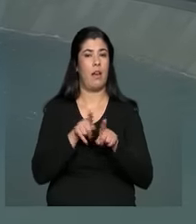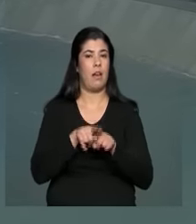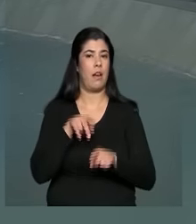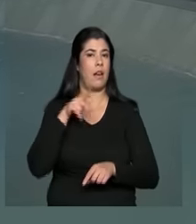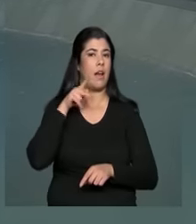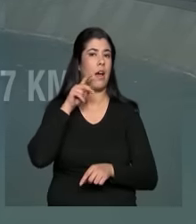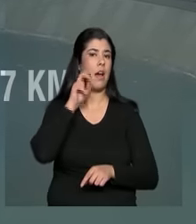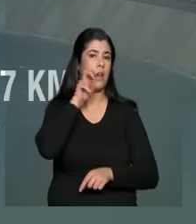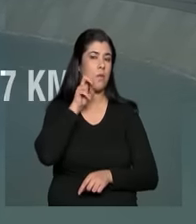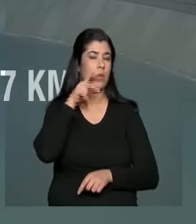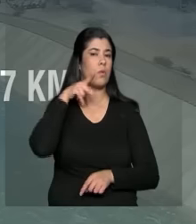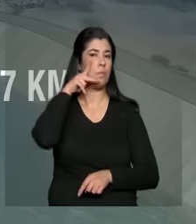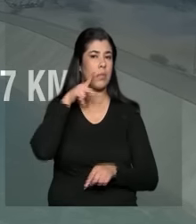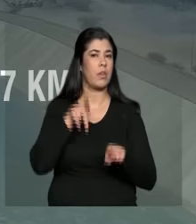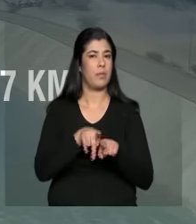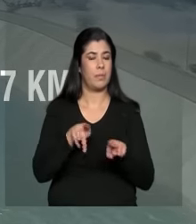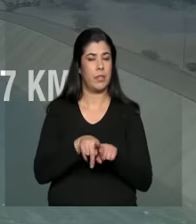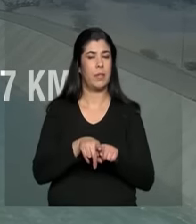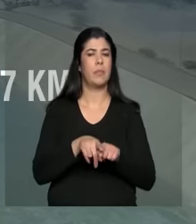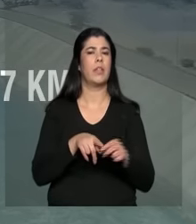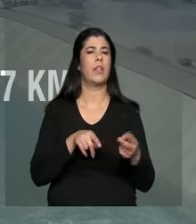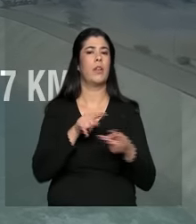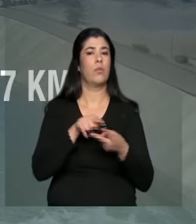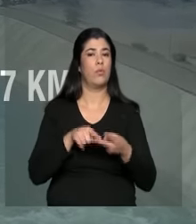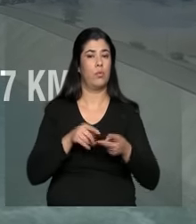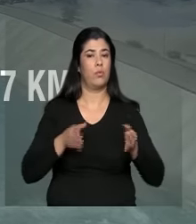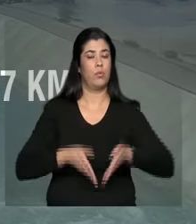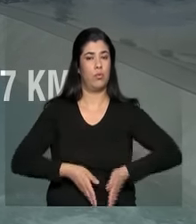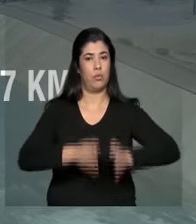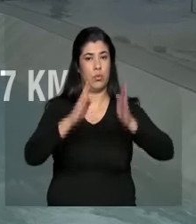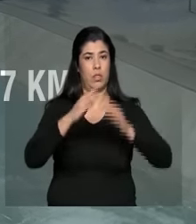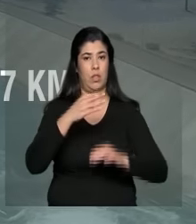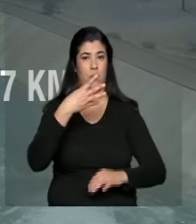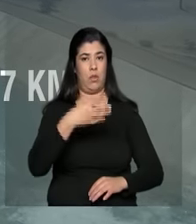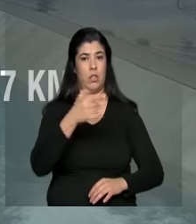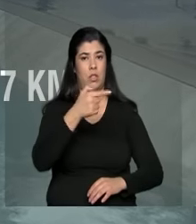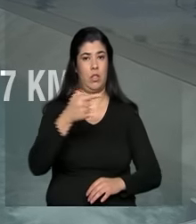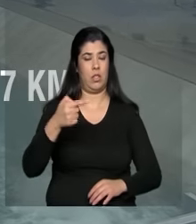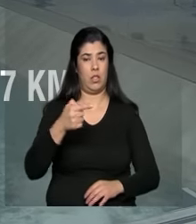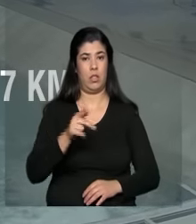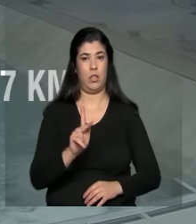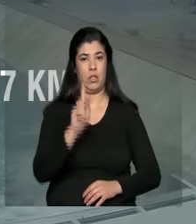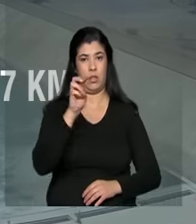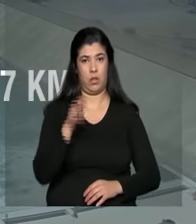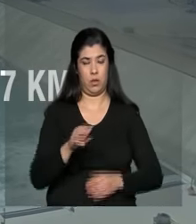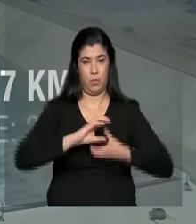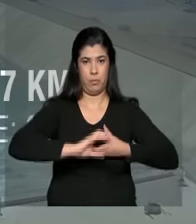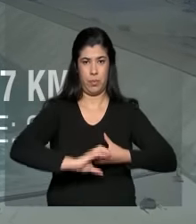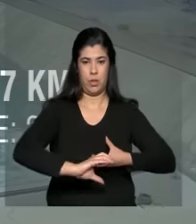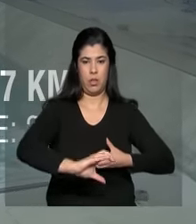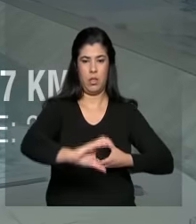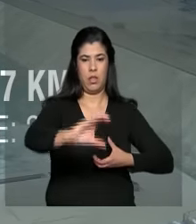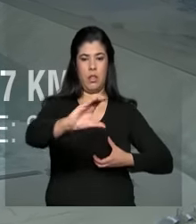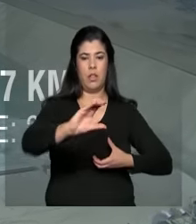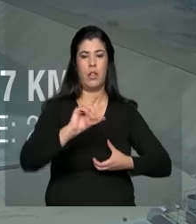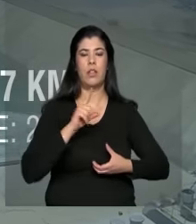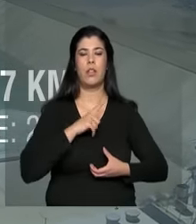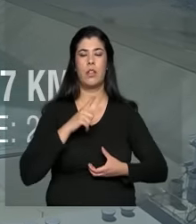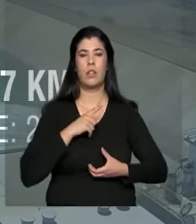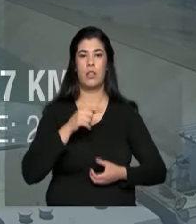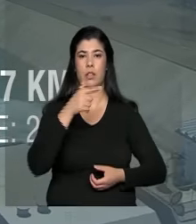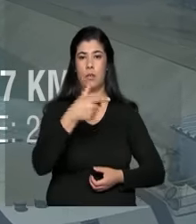do Norte. Os dois eixos do projeto têm 477 quilômetros de extensão, sendo